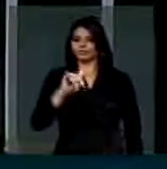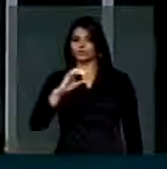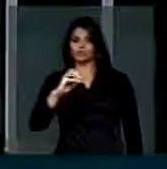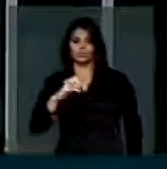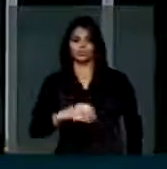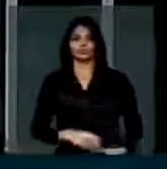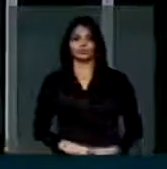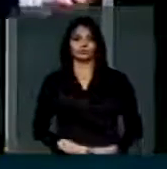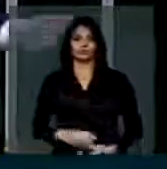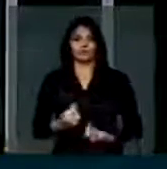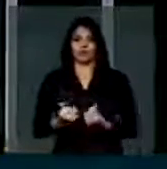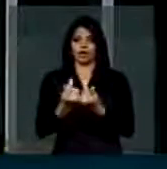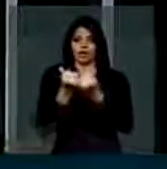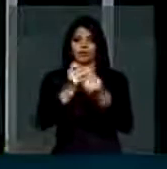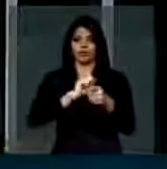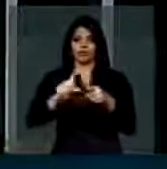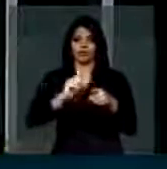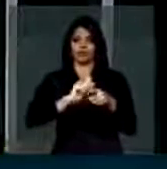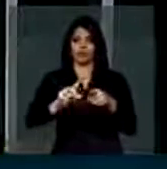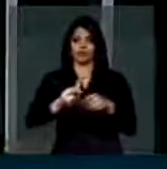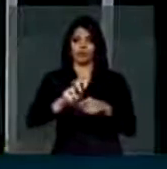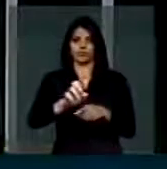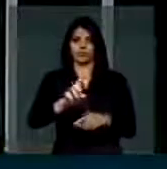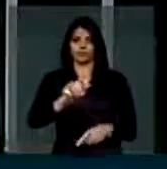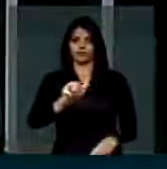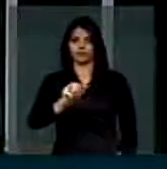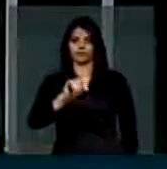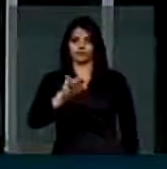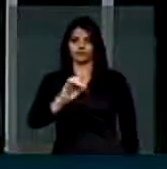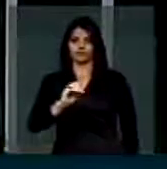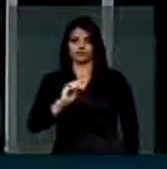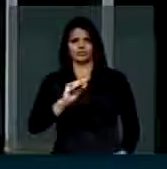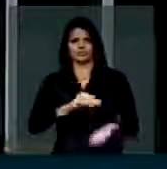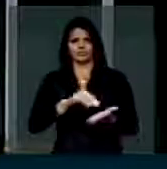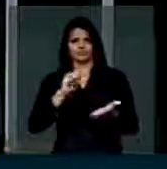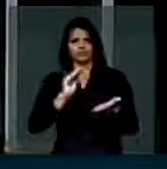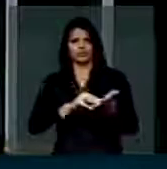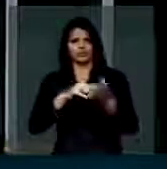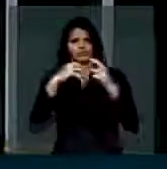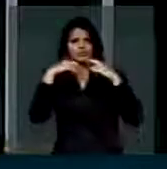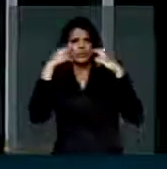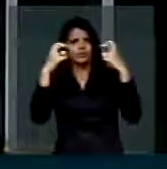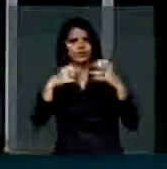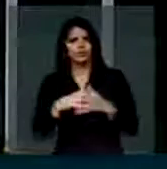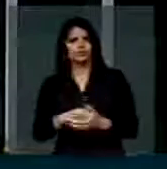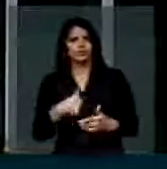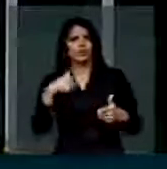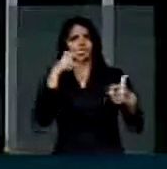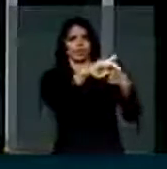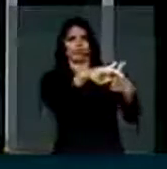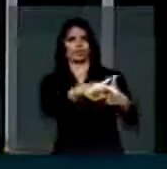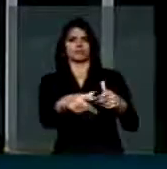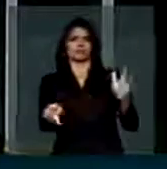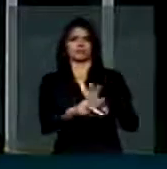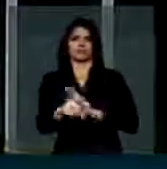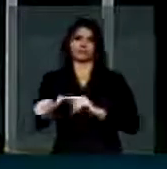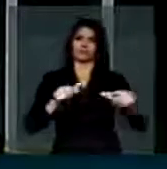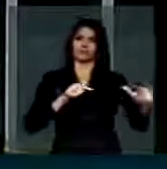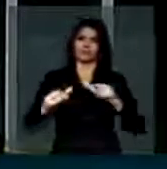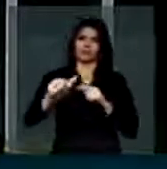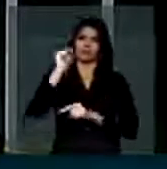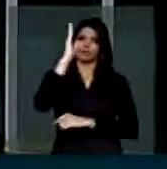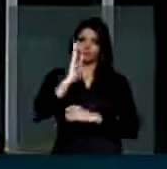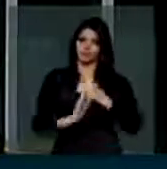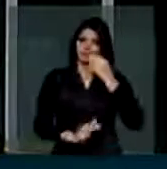pedágio, o valor do pedágio. Se é uma afronta ao trabalhador brasileiro, equivocou